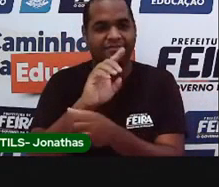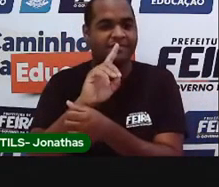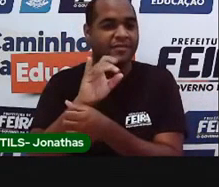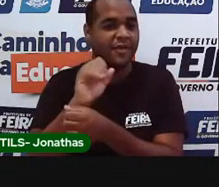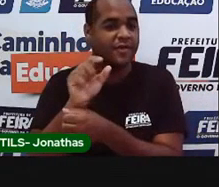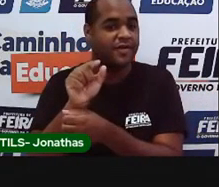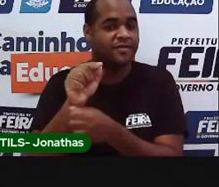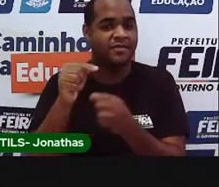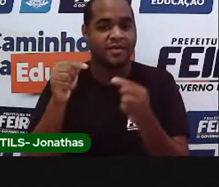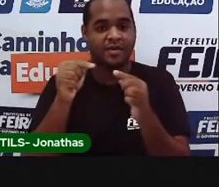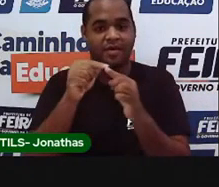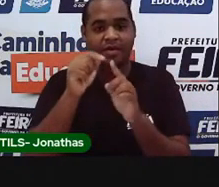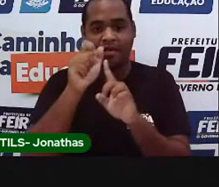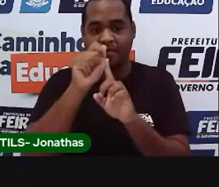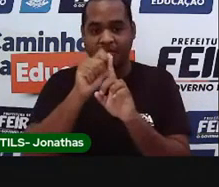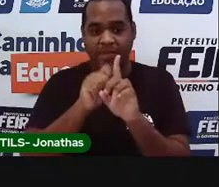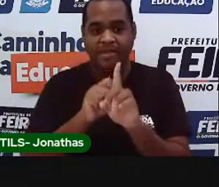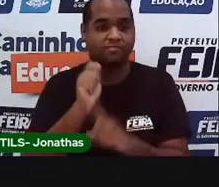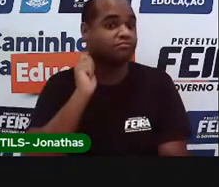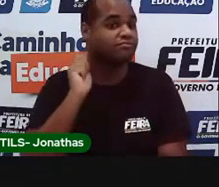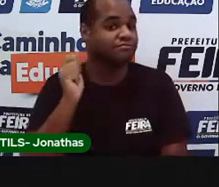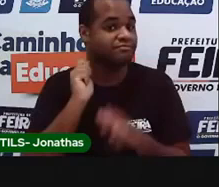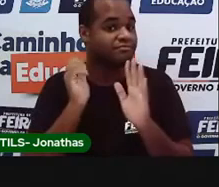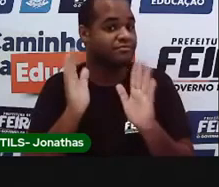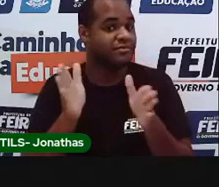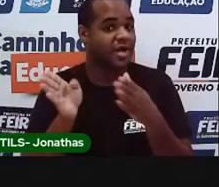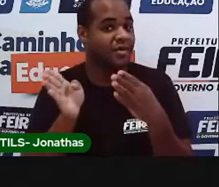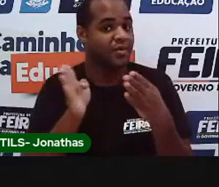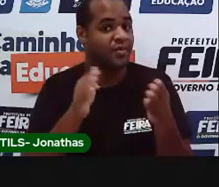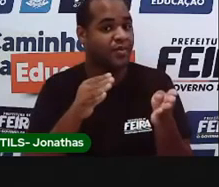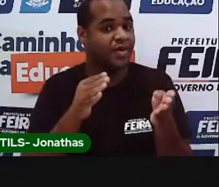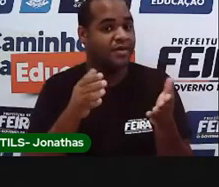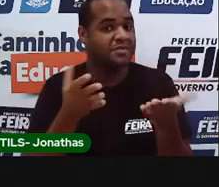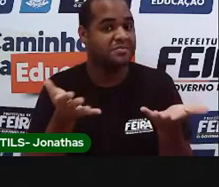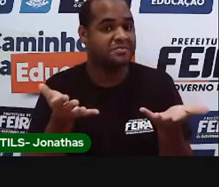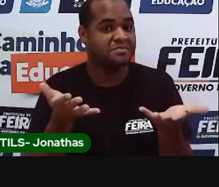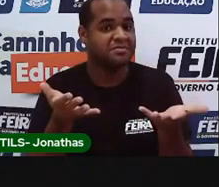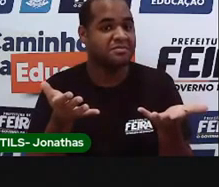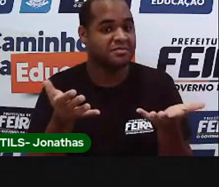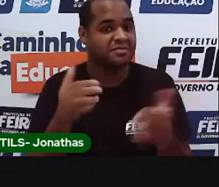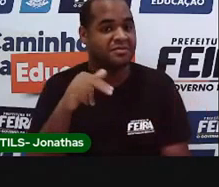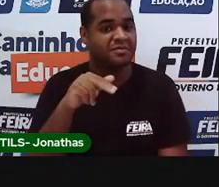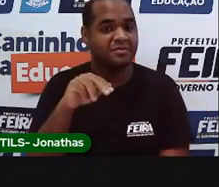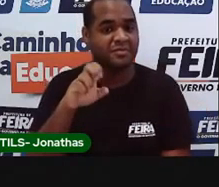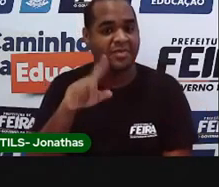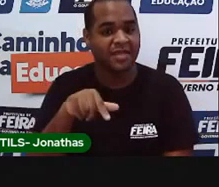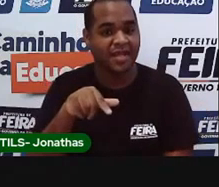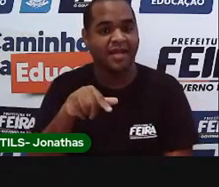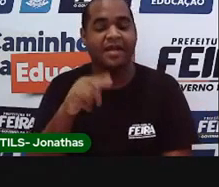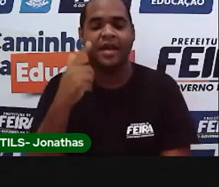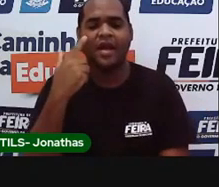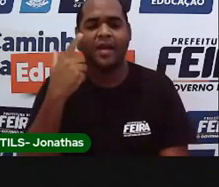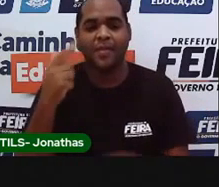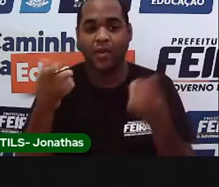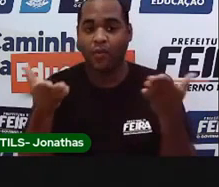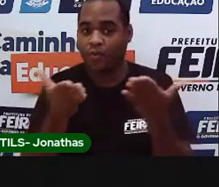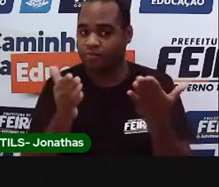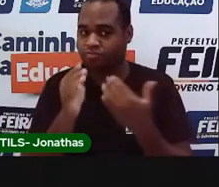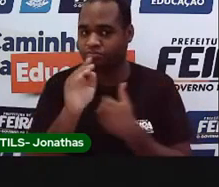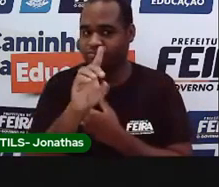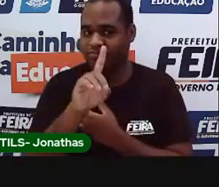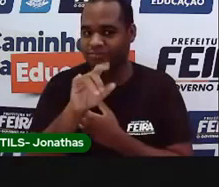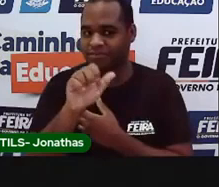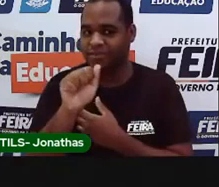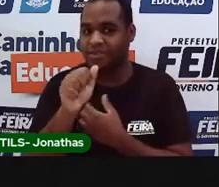mês de abril já se passaram? Né? E o dia de hoje é